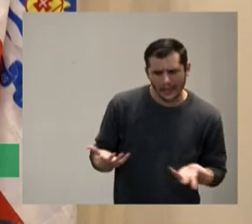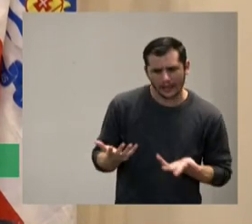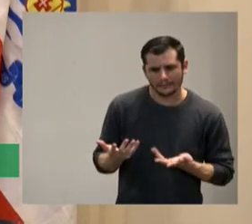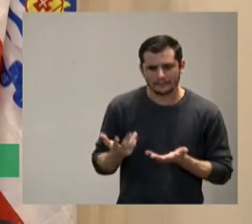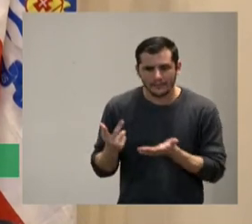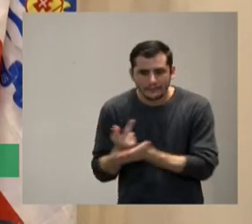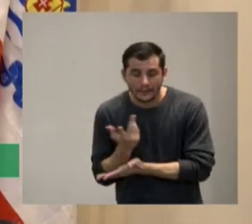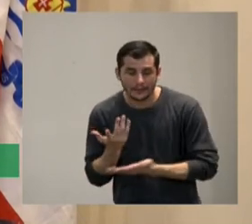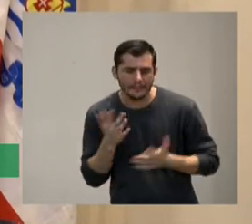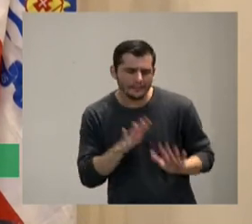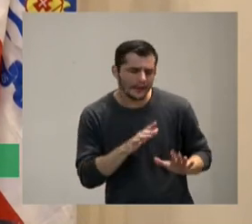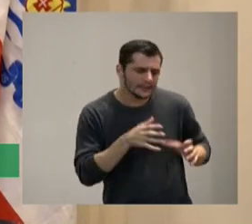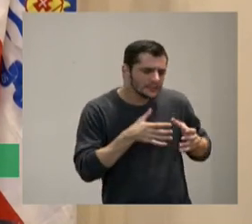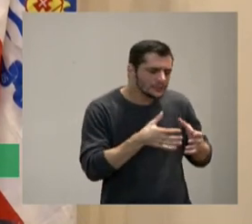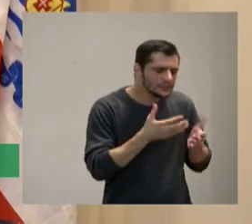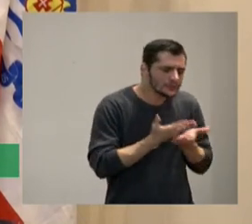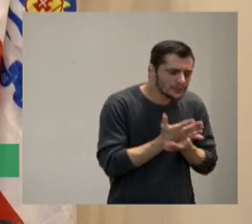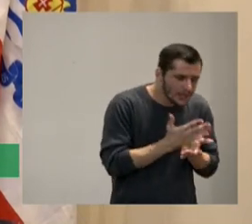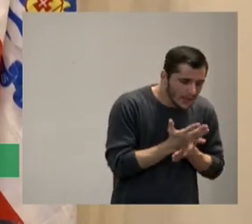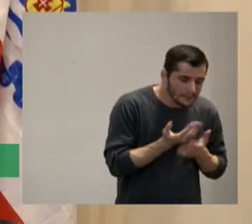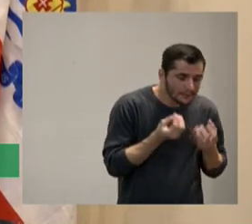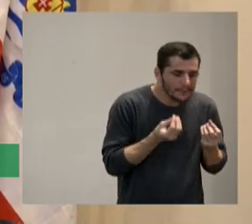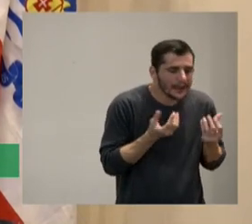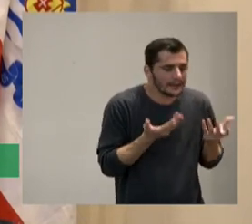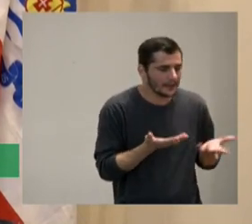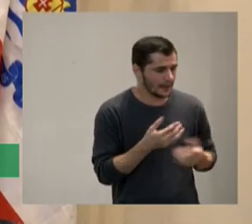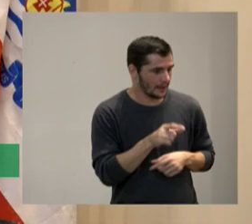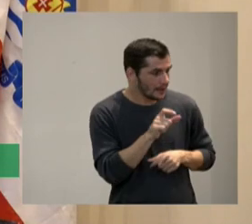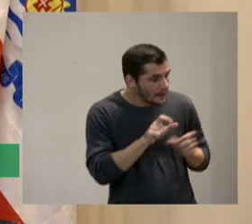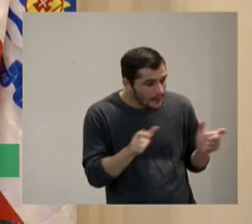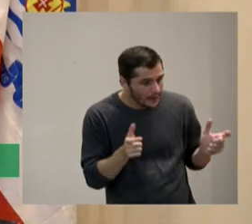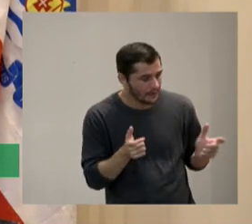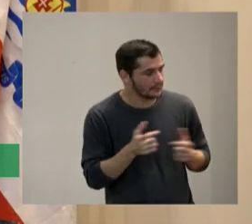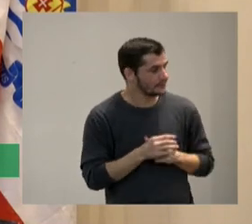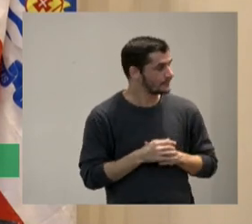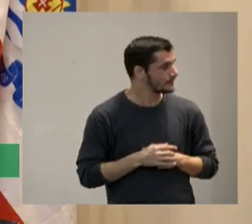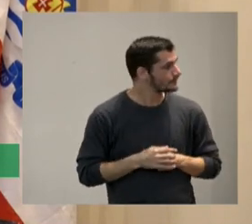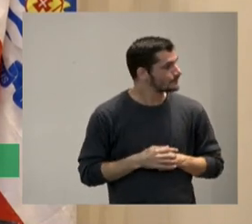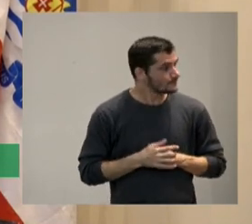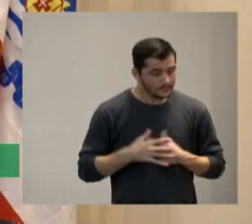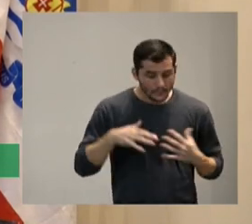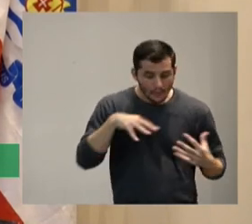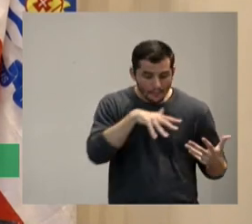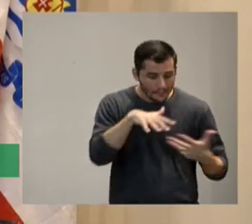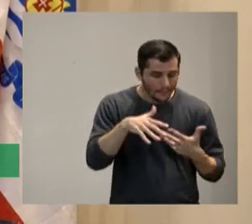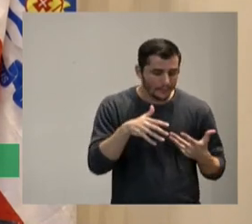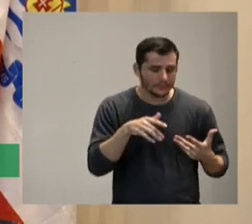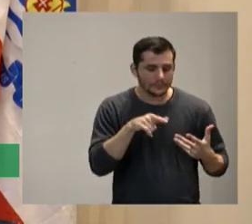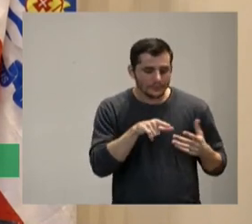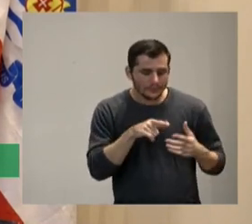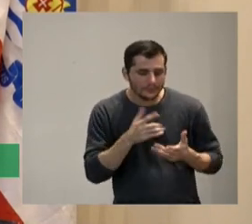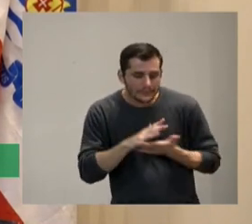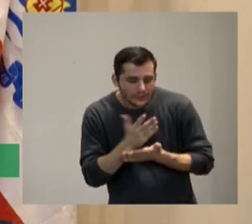está chato para quem é essa pergunta que a gente quer fazer o tema o mundo está chato para quem